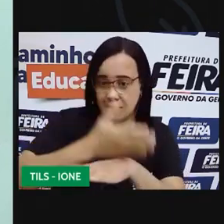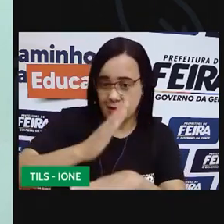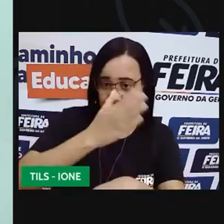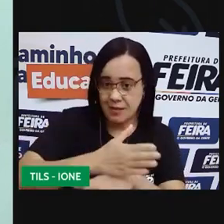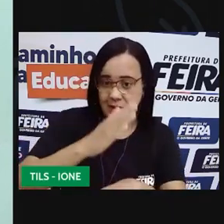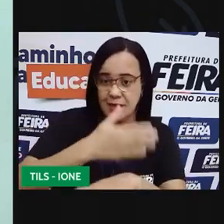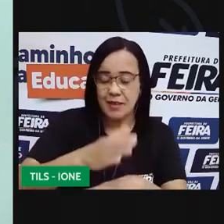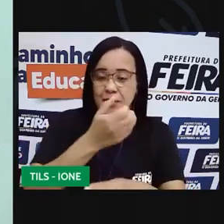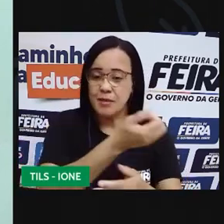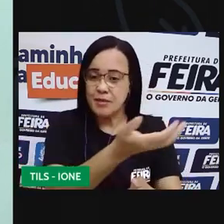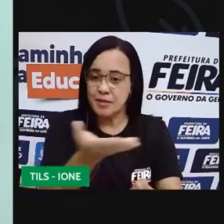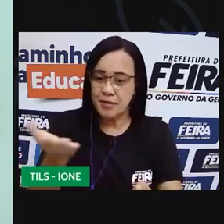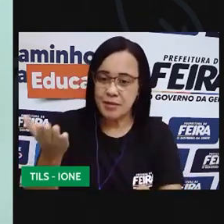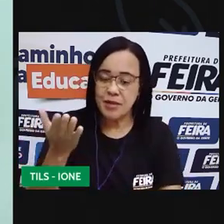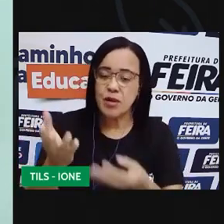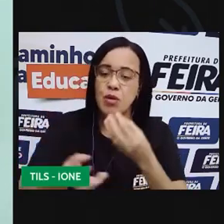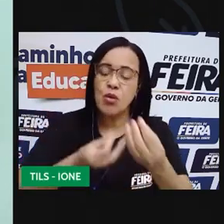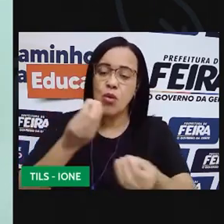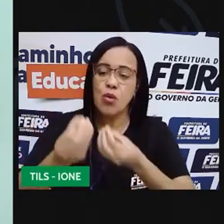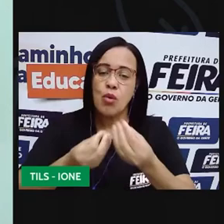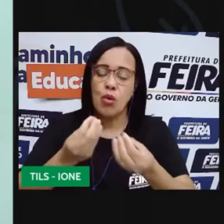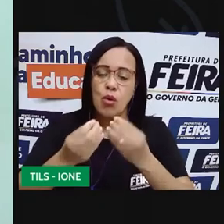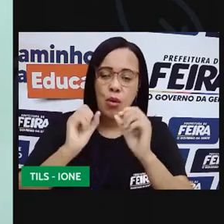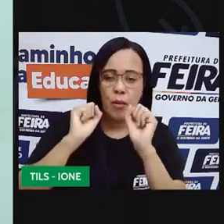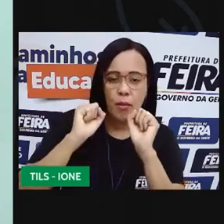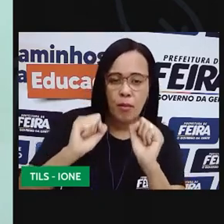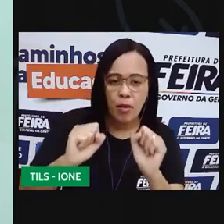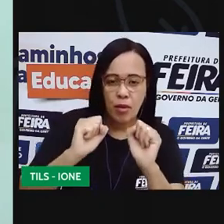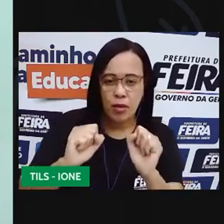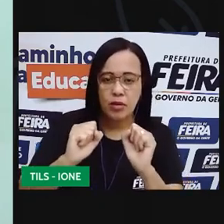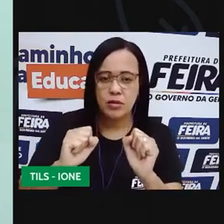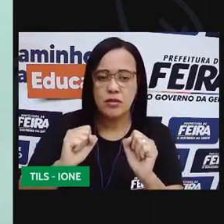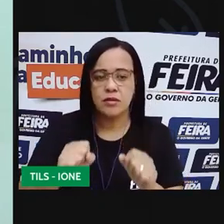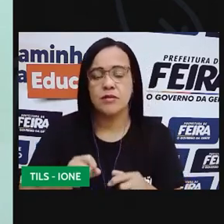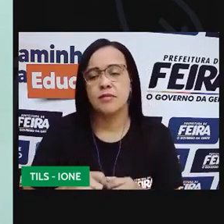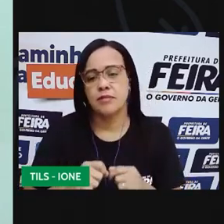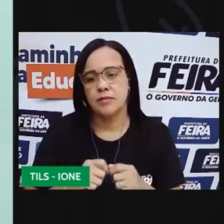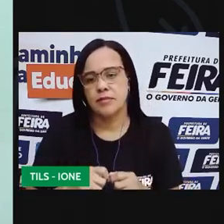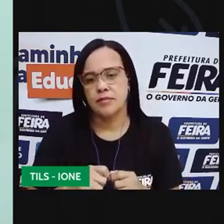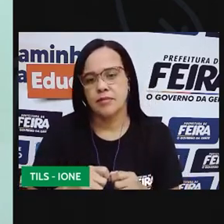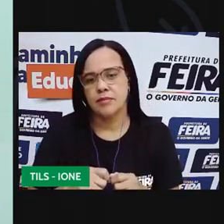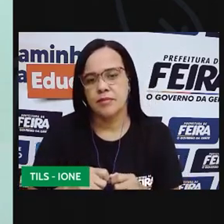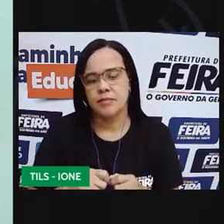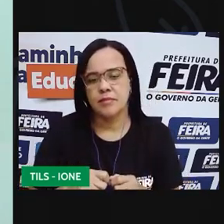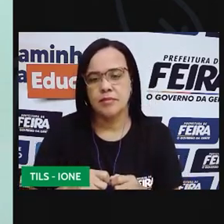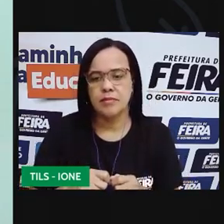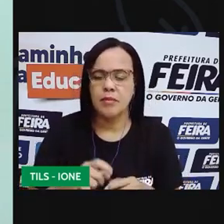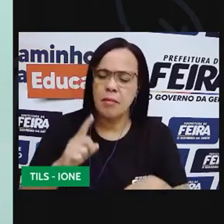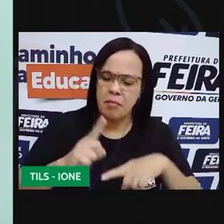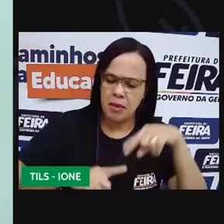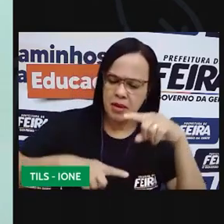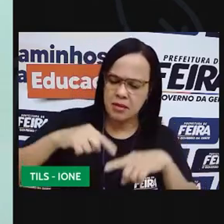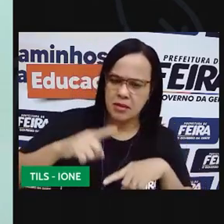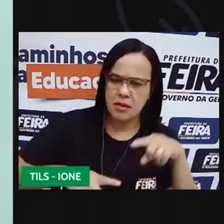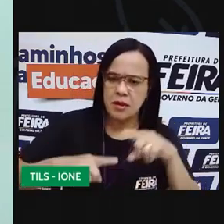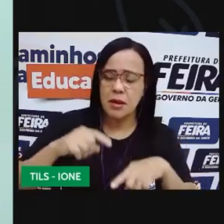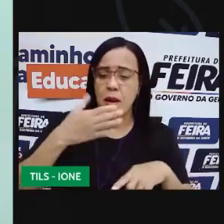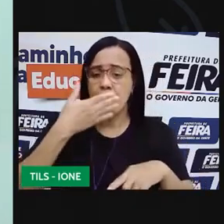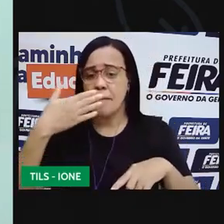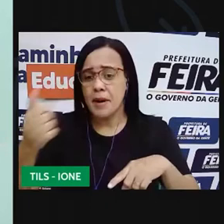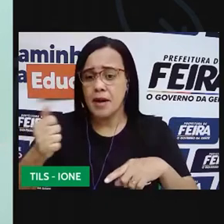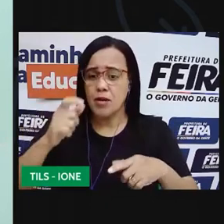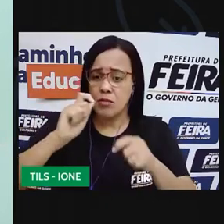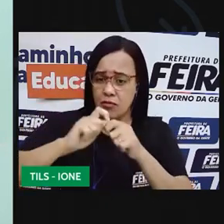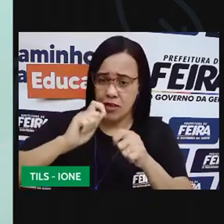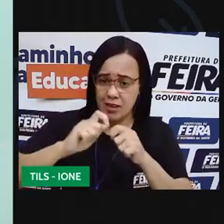vocês como a gente pode identificar qual o melhor material para confeccionar